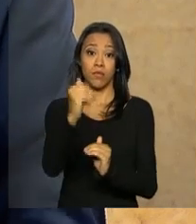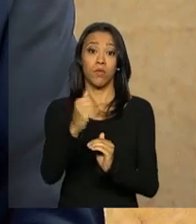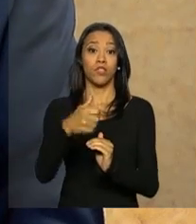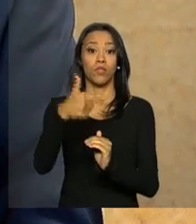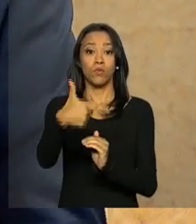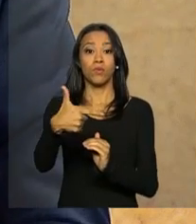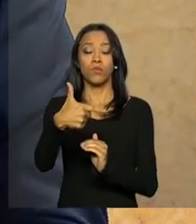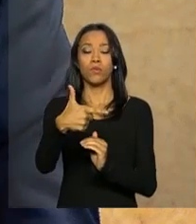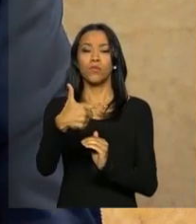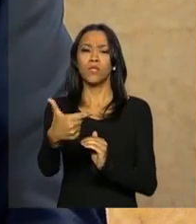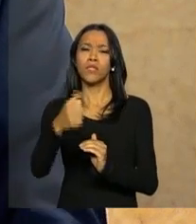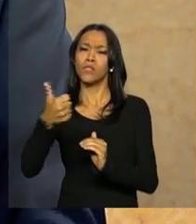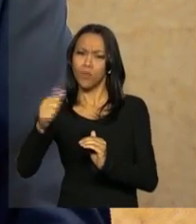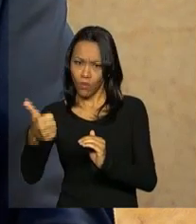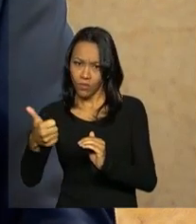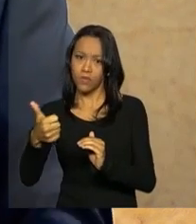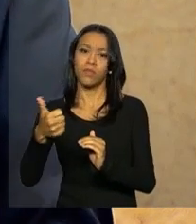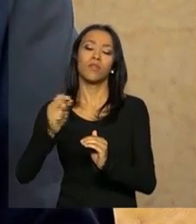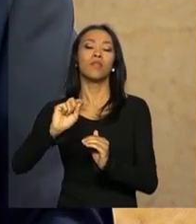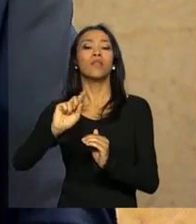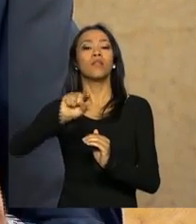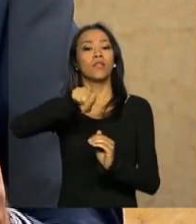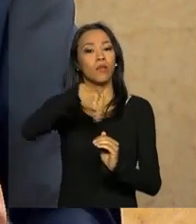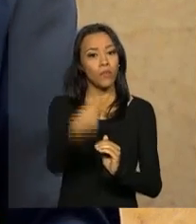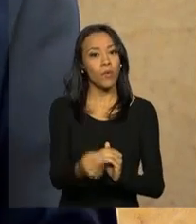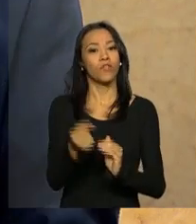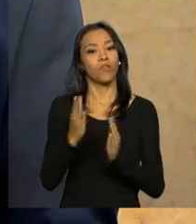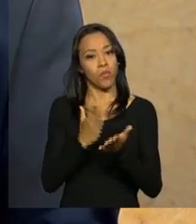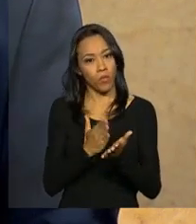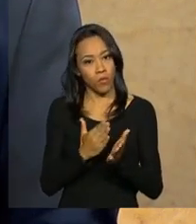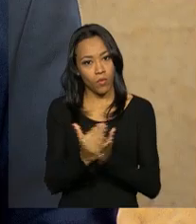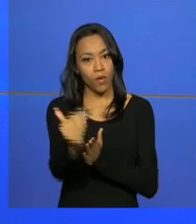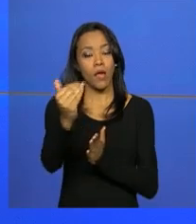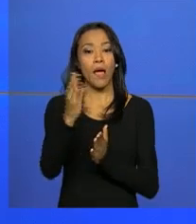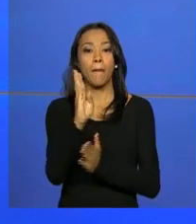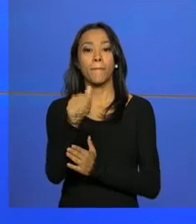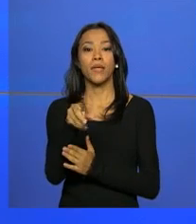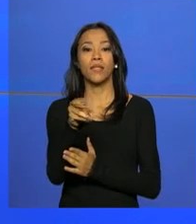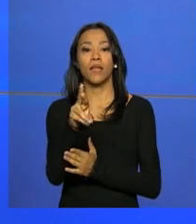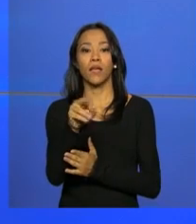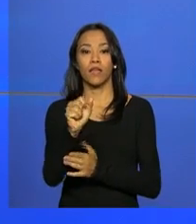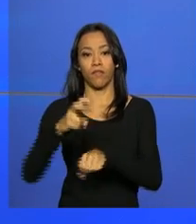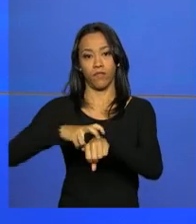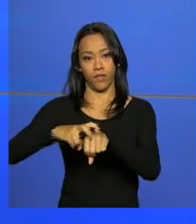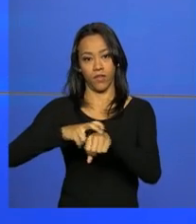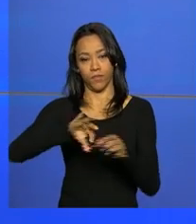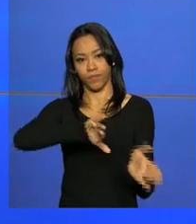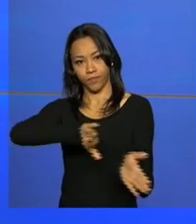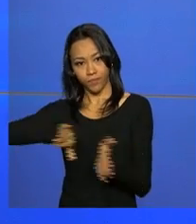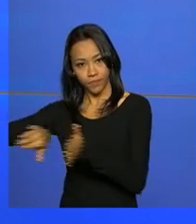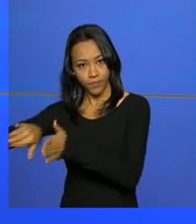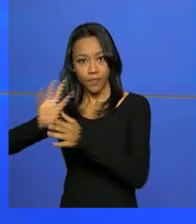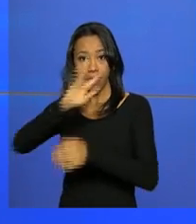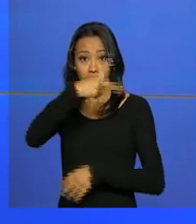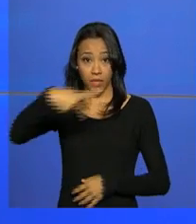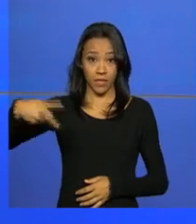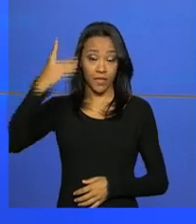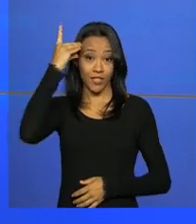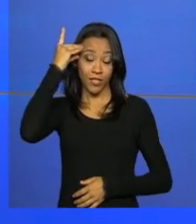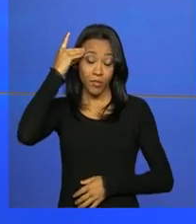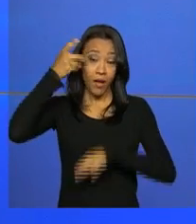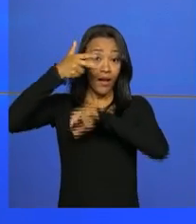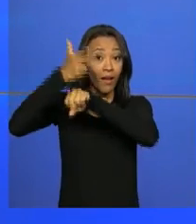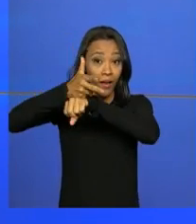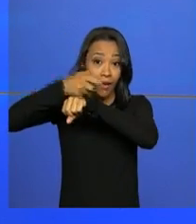entraremos em regime de bandeira verde. E a presidenta Dilma Rousseff gravou um vídeo